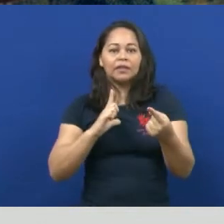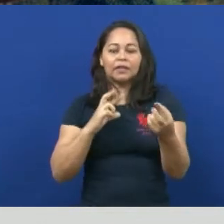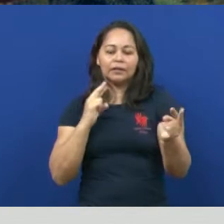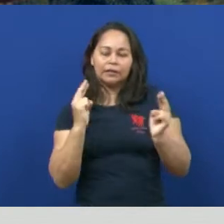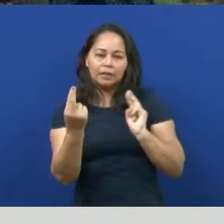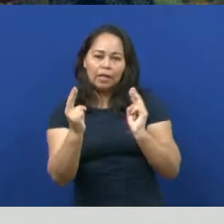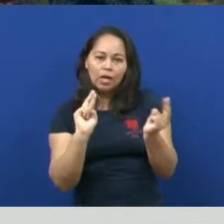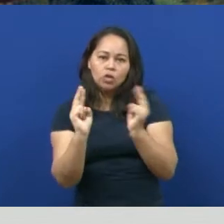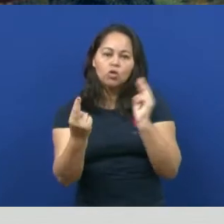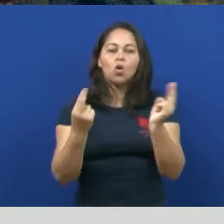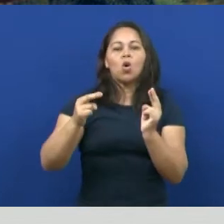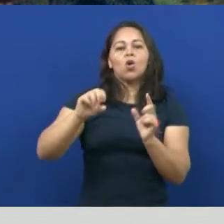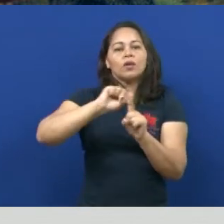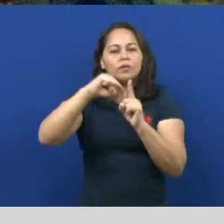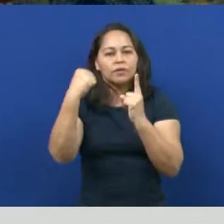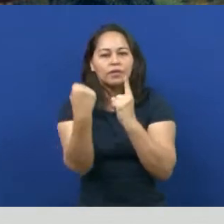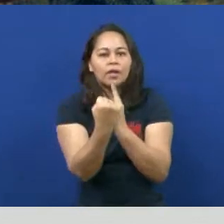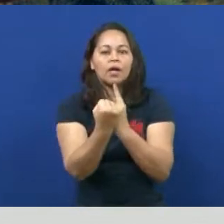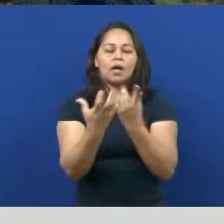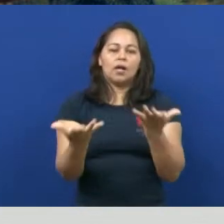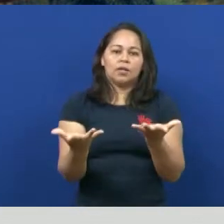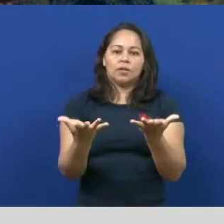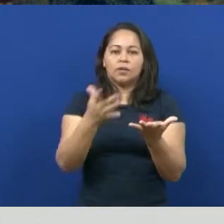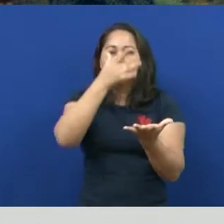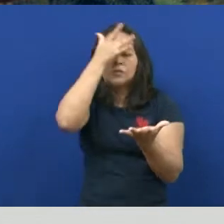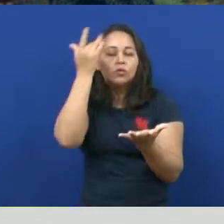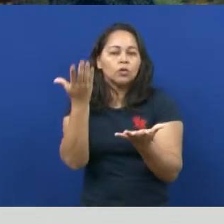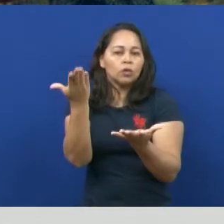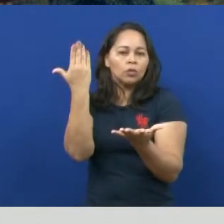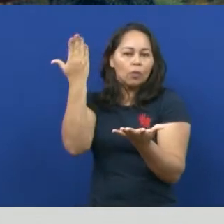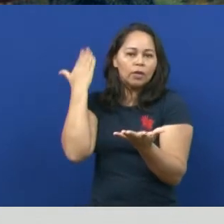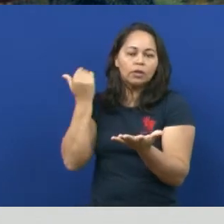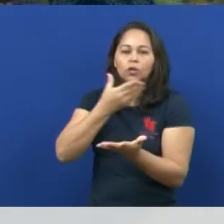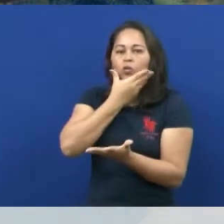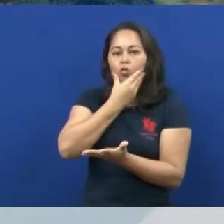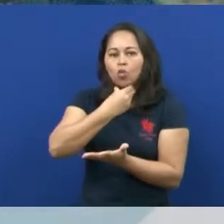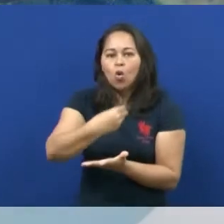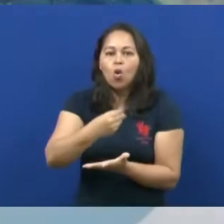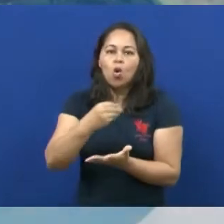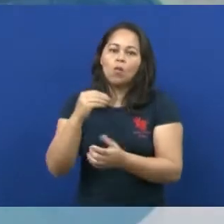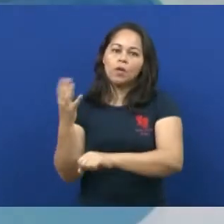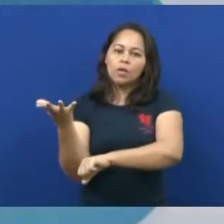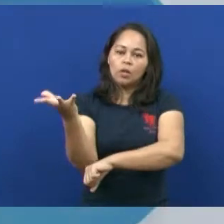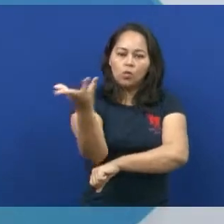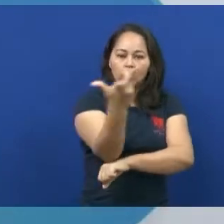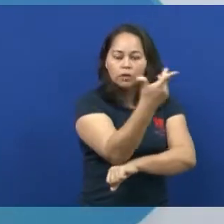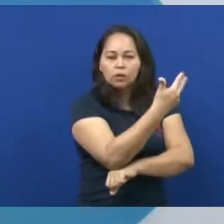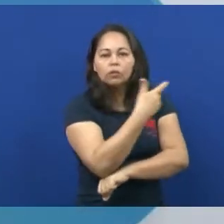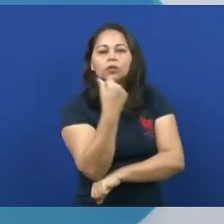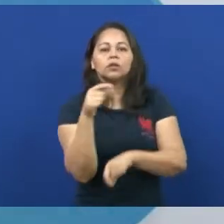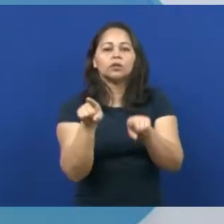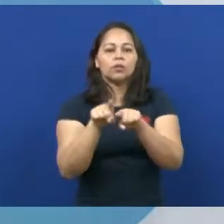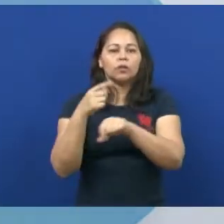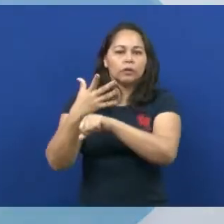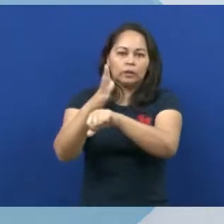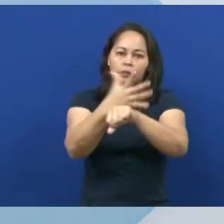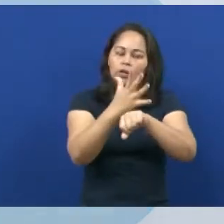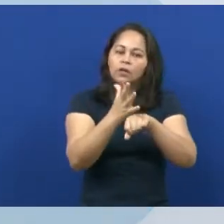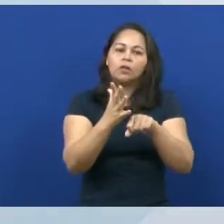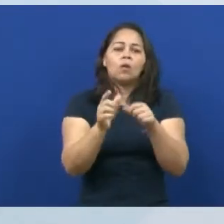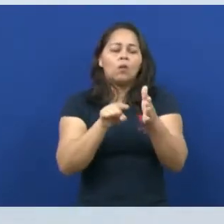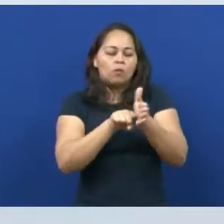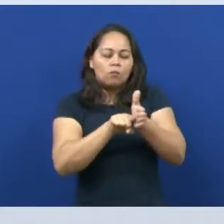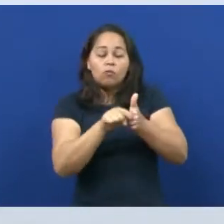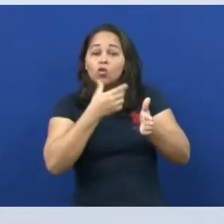sociais, né? As relações que se estabelecem, as relações do homem com a natureza, práticas. Então, muitos historiadores,